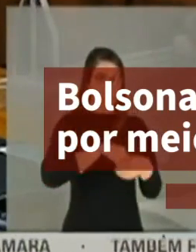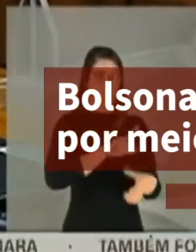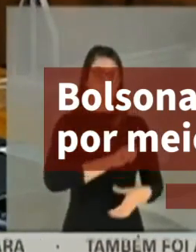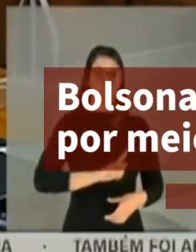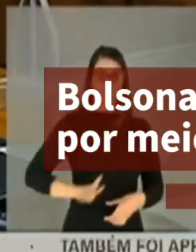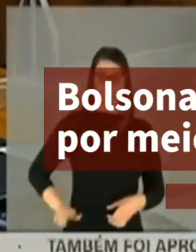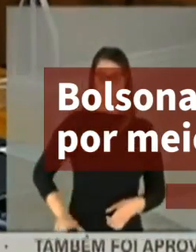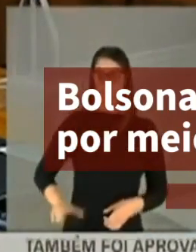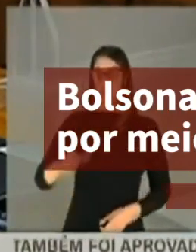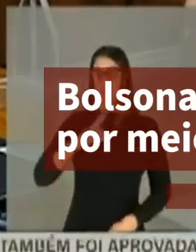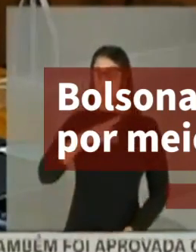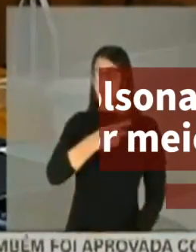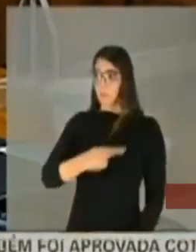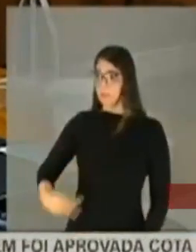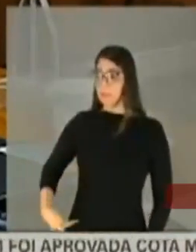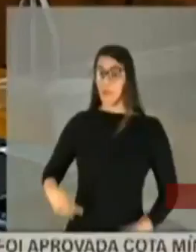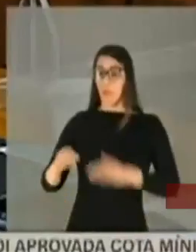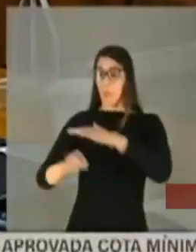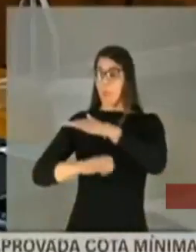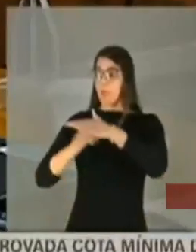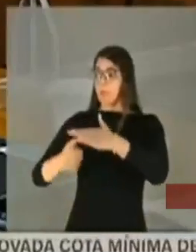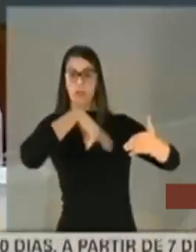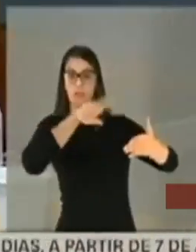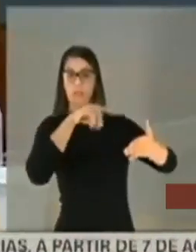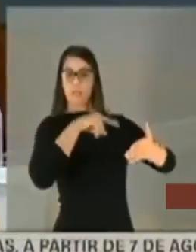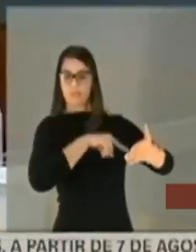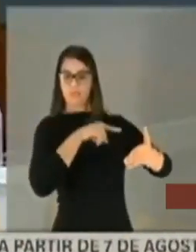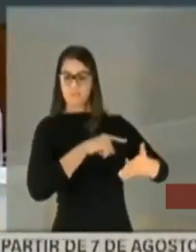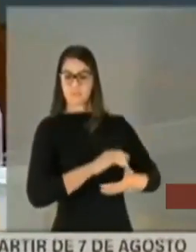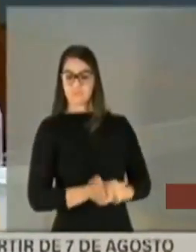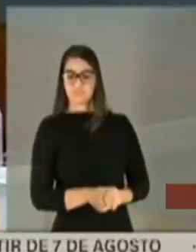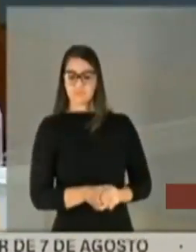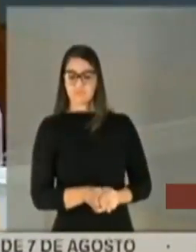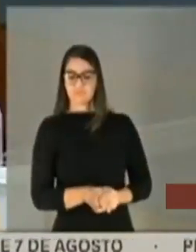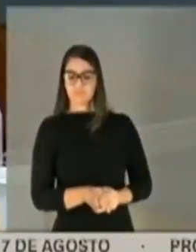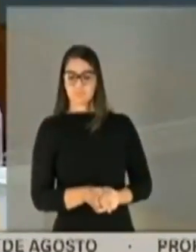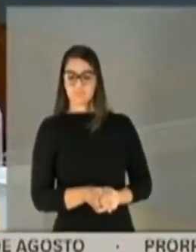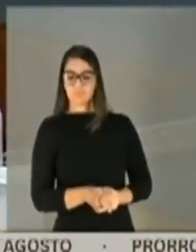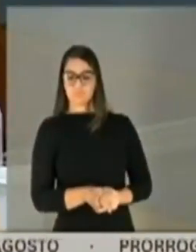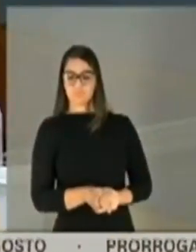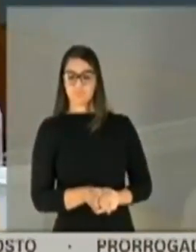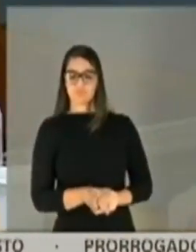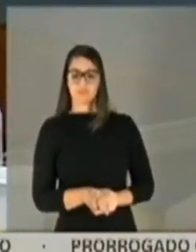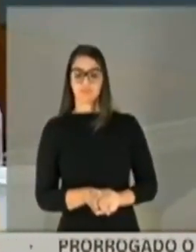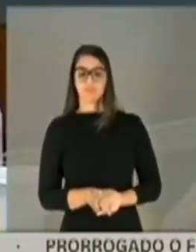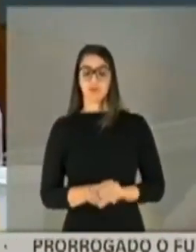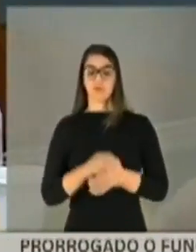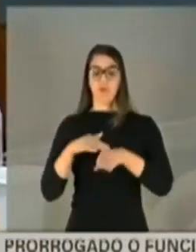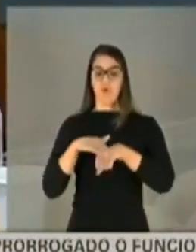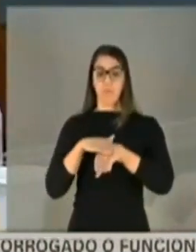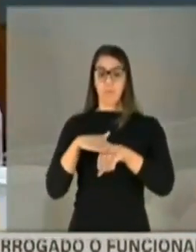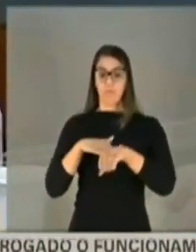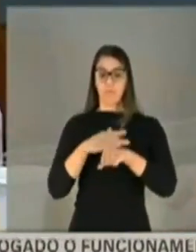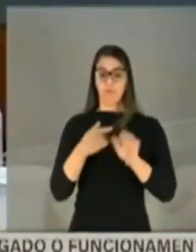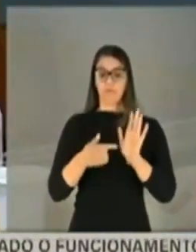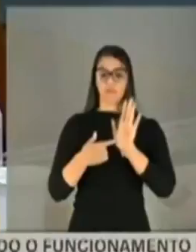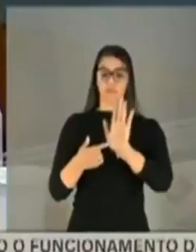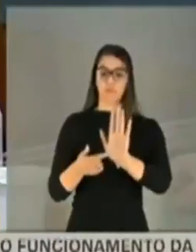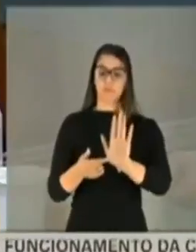presidente com uma empresa que não tinha o que entregar. Deixa eu mostrar aqui a conversa de Maria Helena.